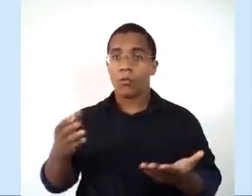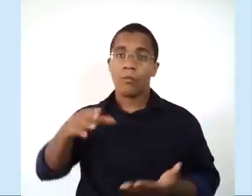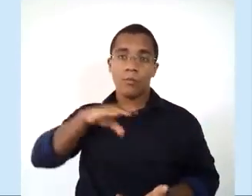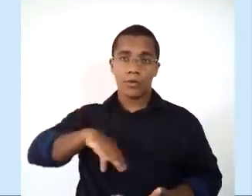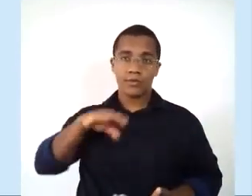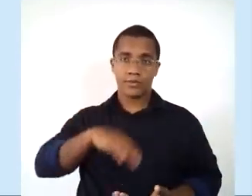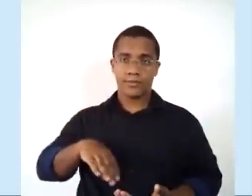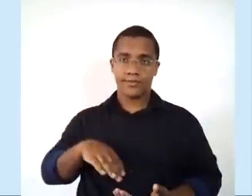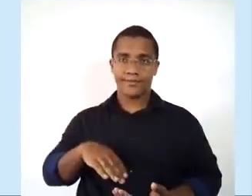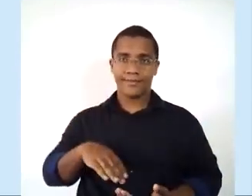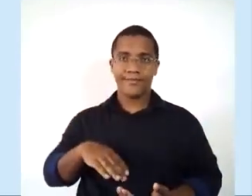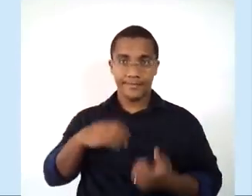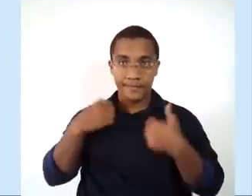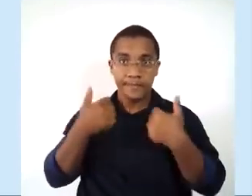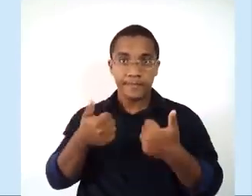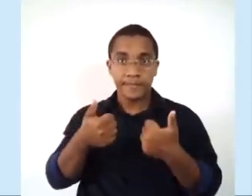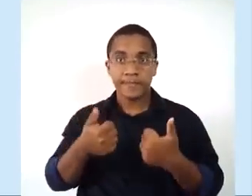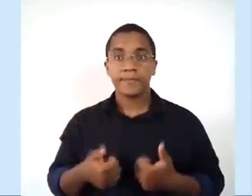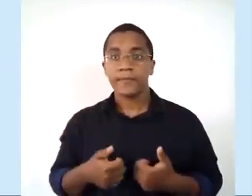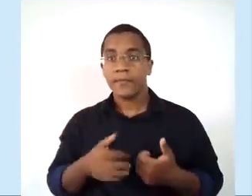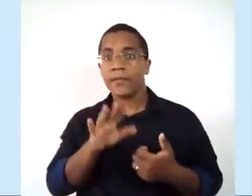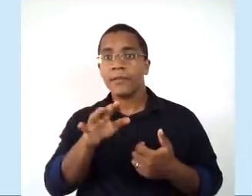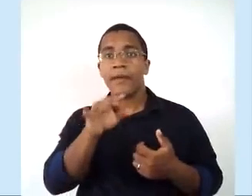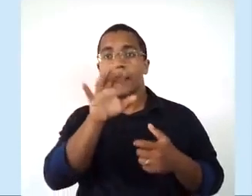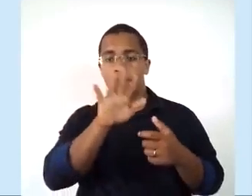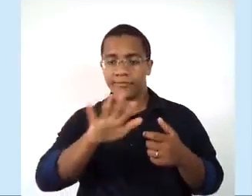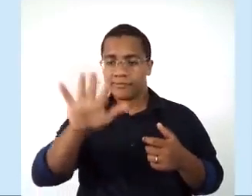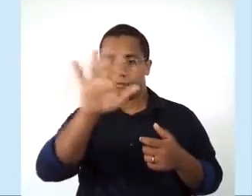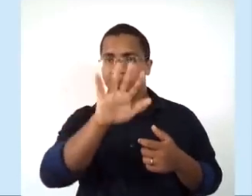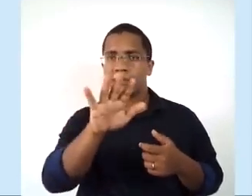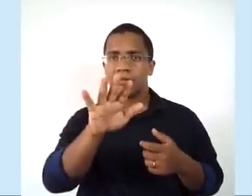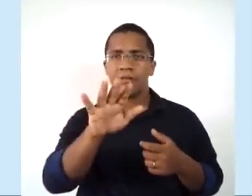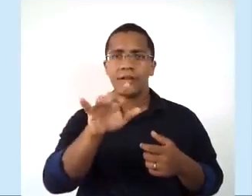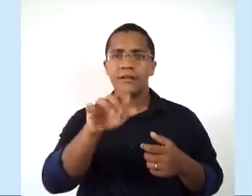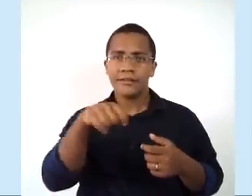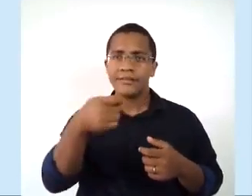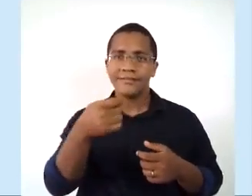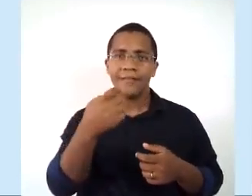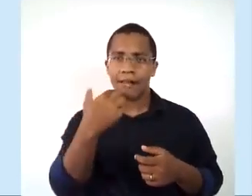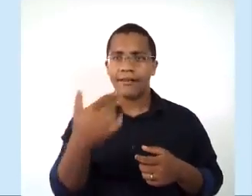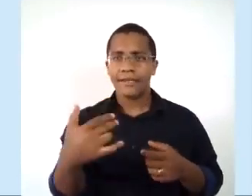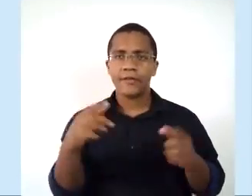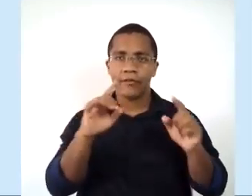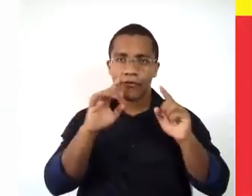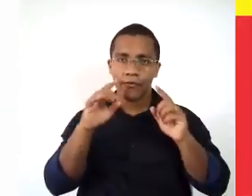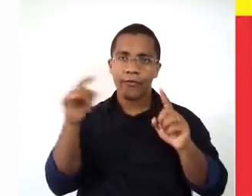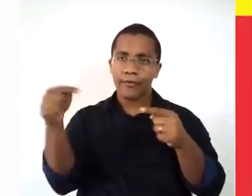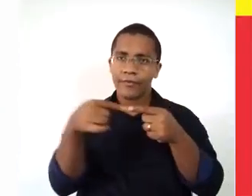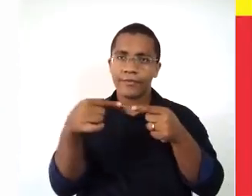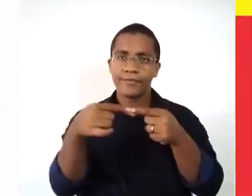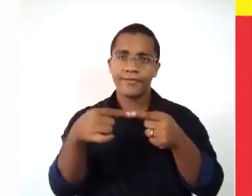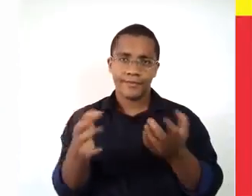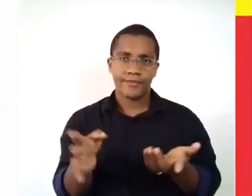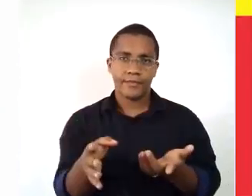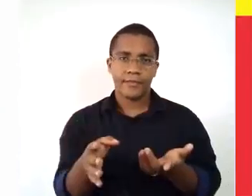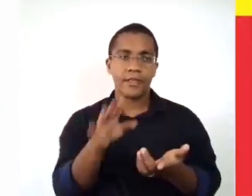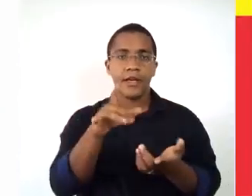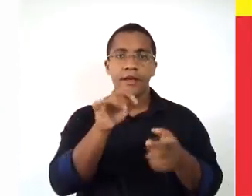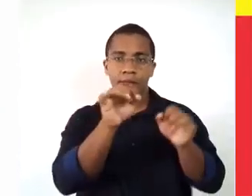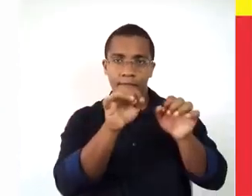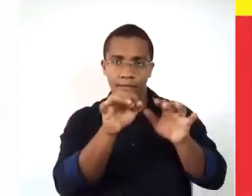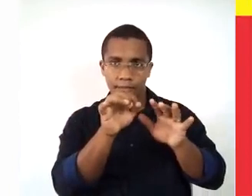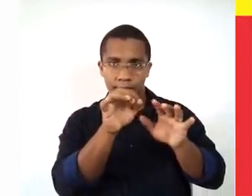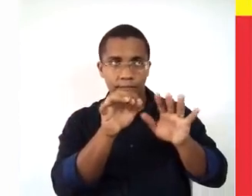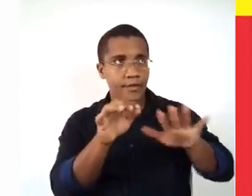relacionadas à questão da língua. Ok? Nessa próxima imagem, vocês veem a formação dos